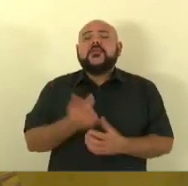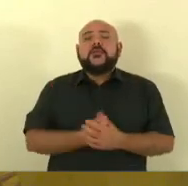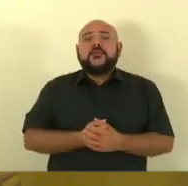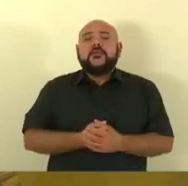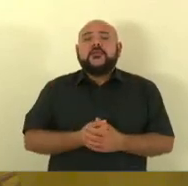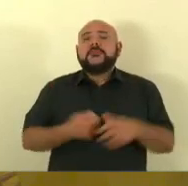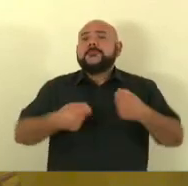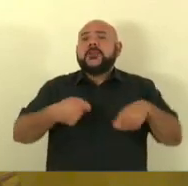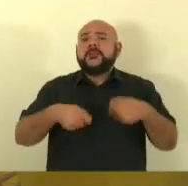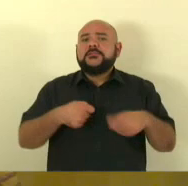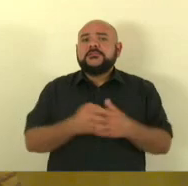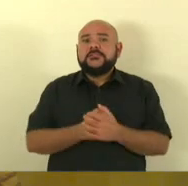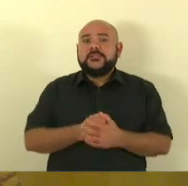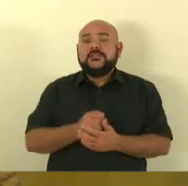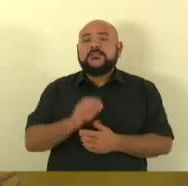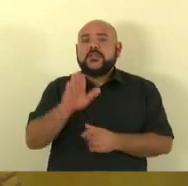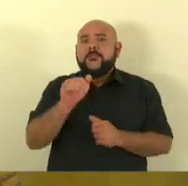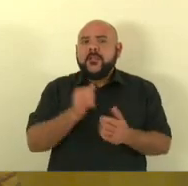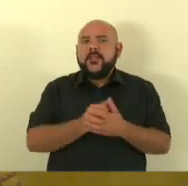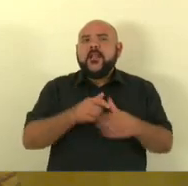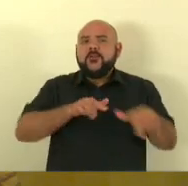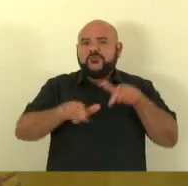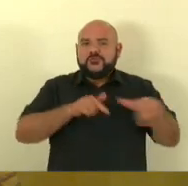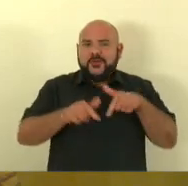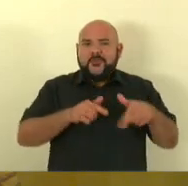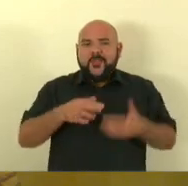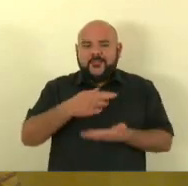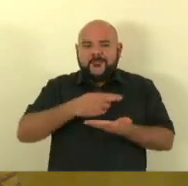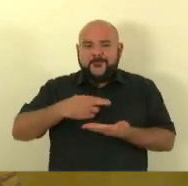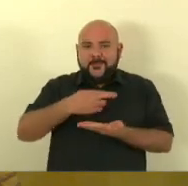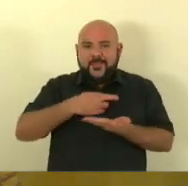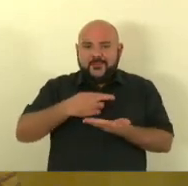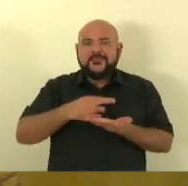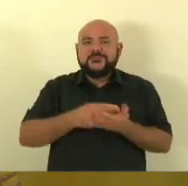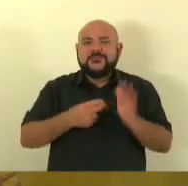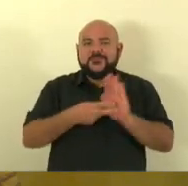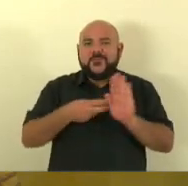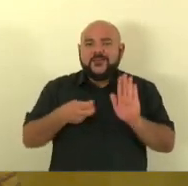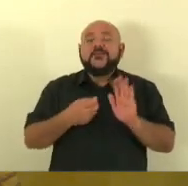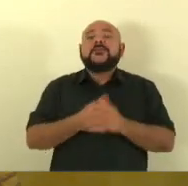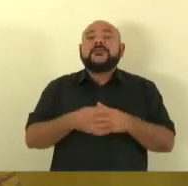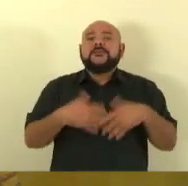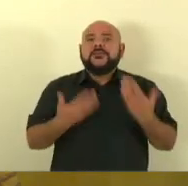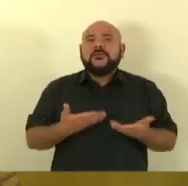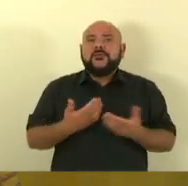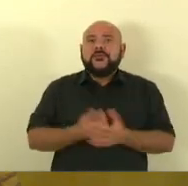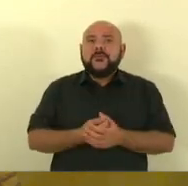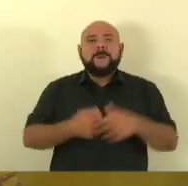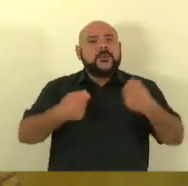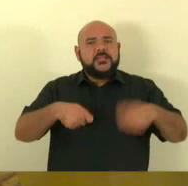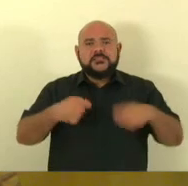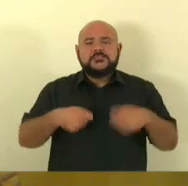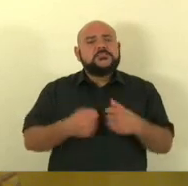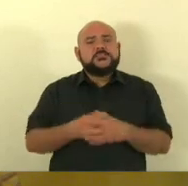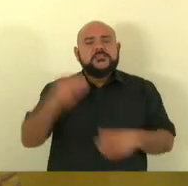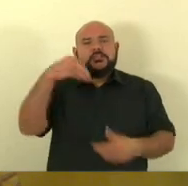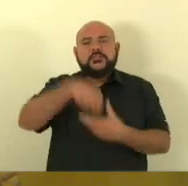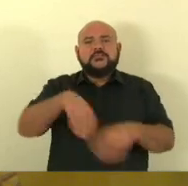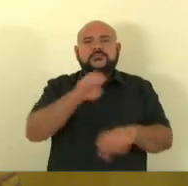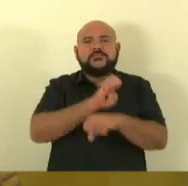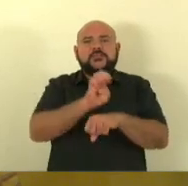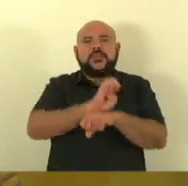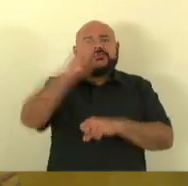da perícia criminal tudo bem mas é cada vez maior a necessidade da perícia criminal do estado do Espírito Santo